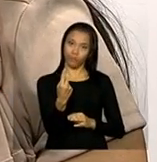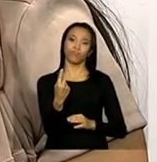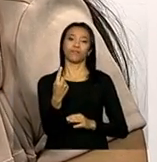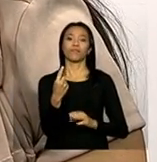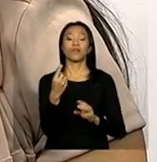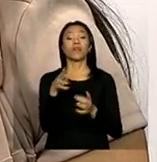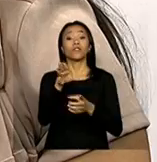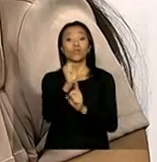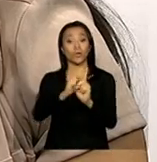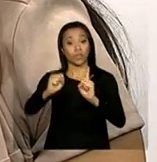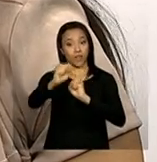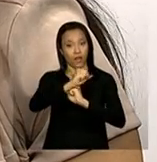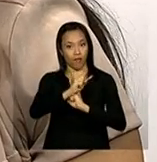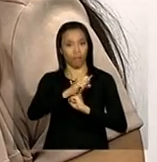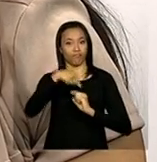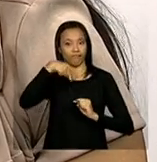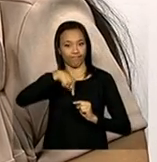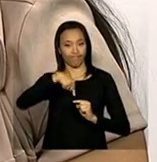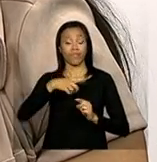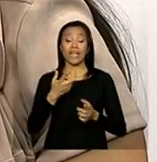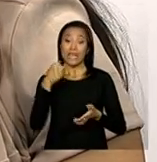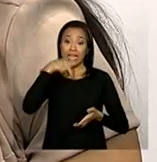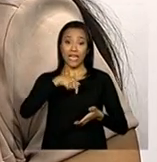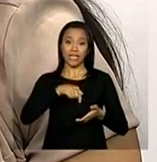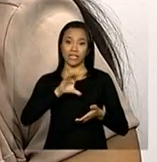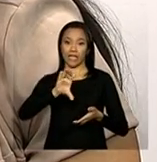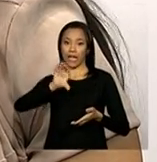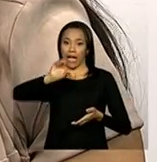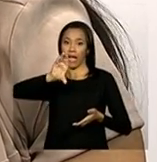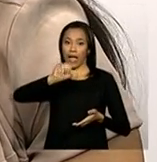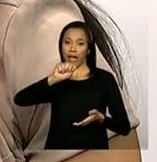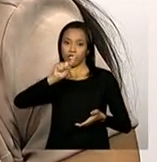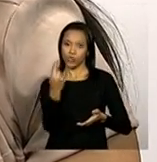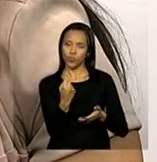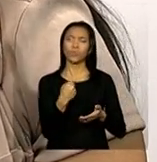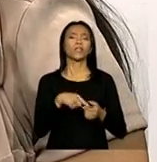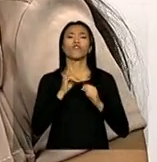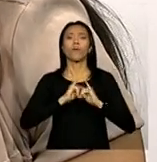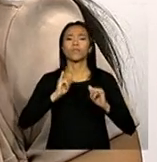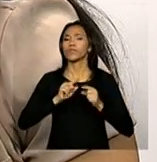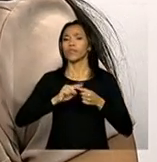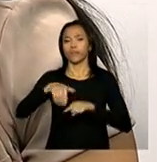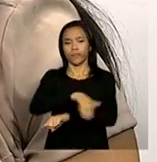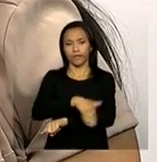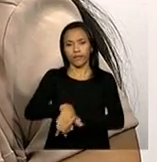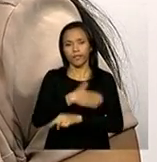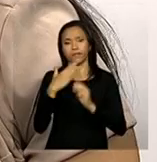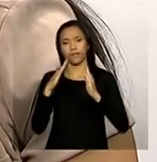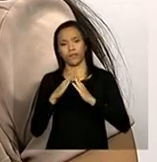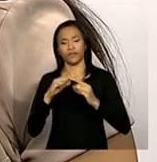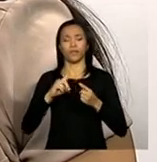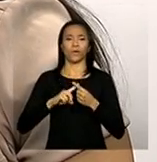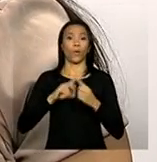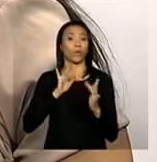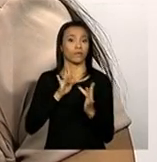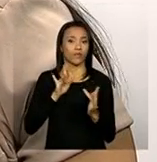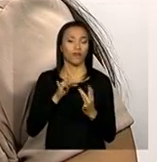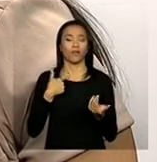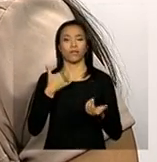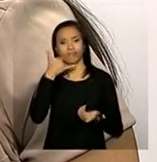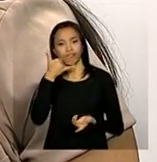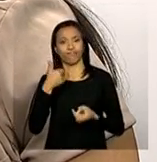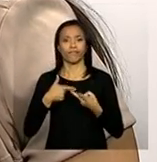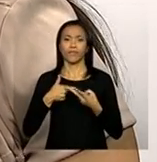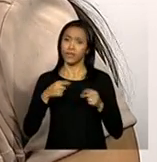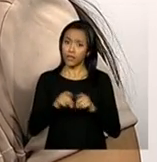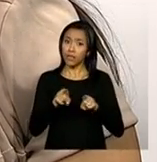que é um cadastro da unidade. Lá no cadastro tem informações sobre endereço, contatos, informação também sobre recursos